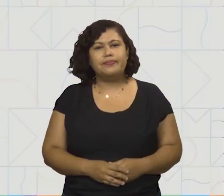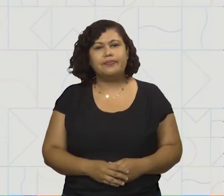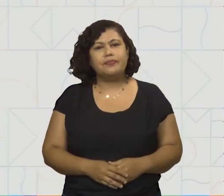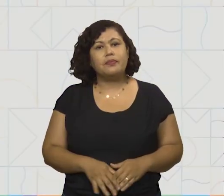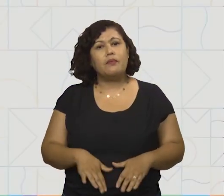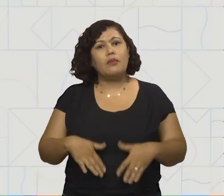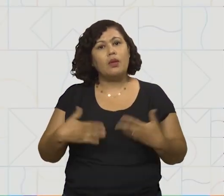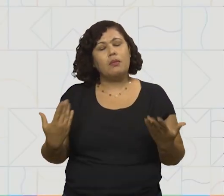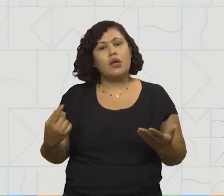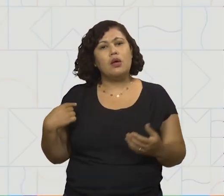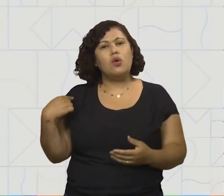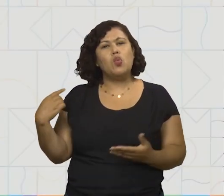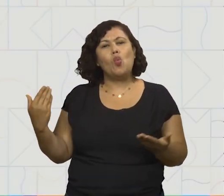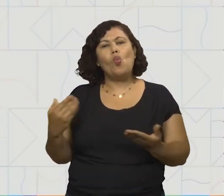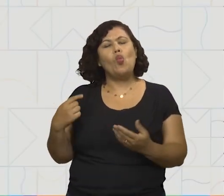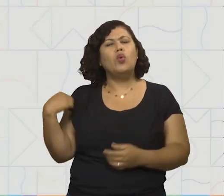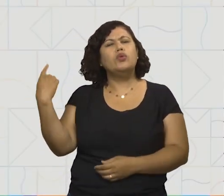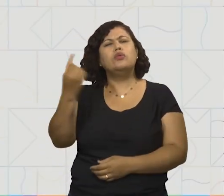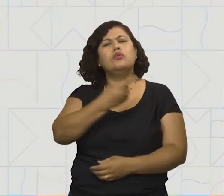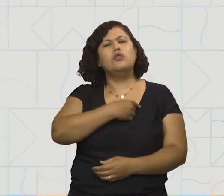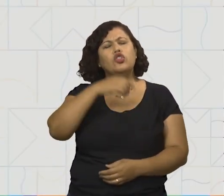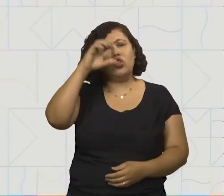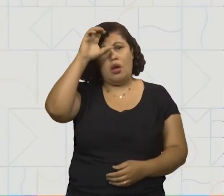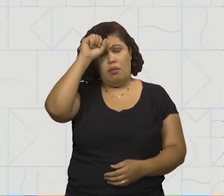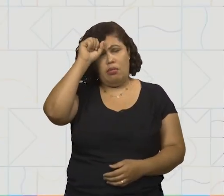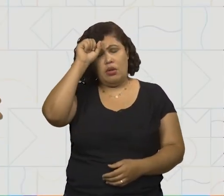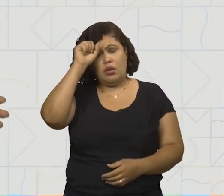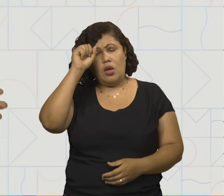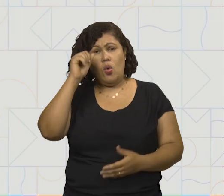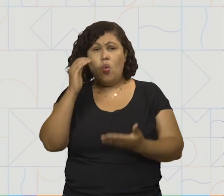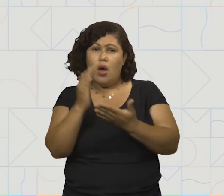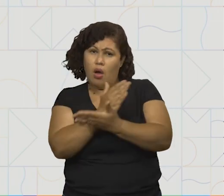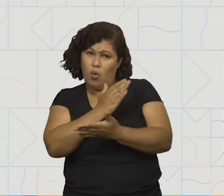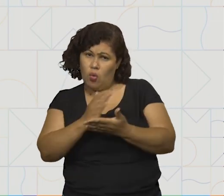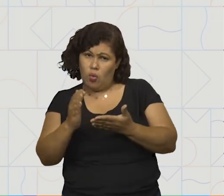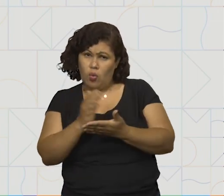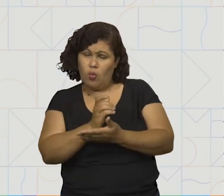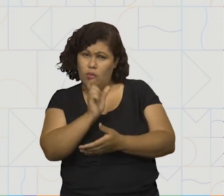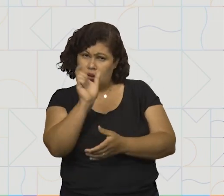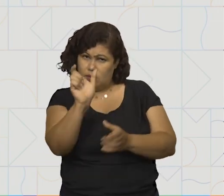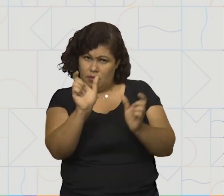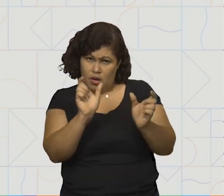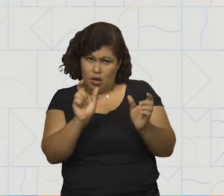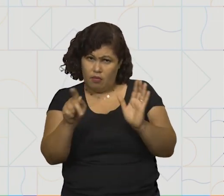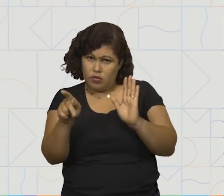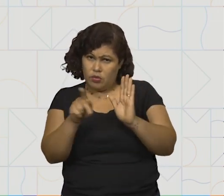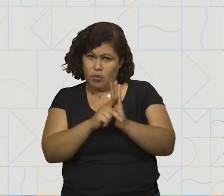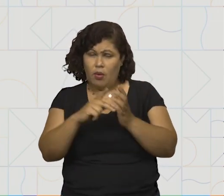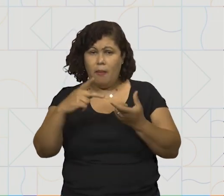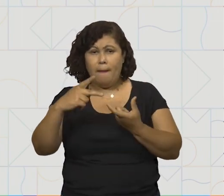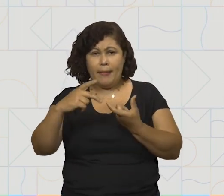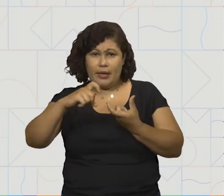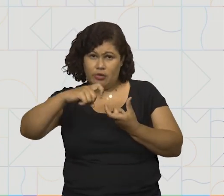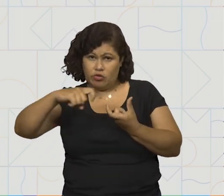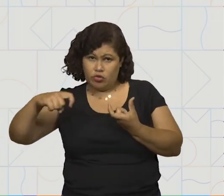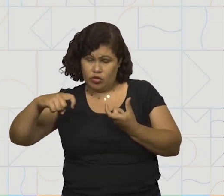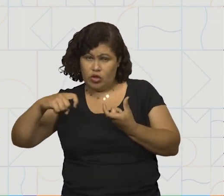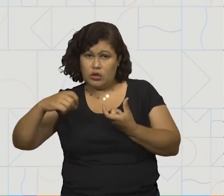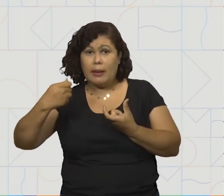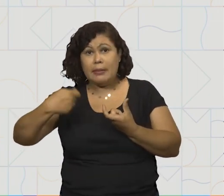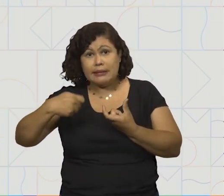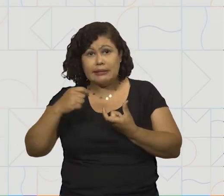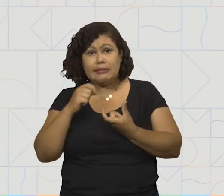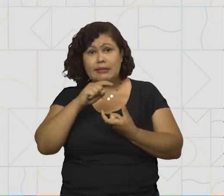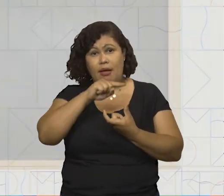Aprendemos hoje que nem todas as palavras paroxítonas devem ser acentuadas. Existe uma